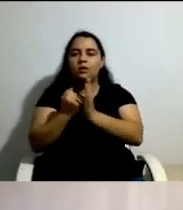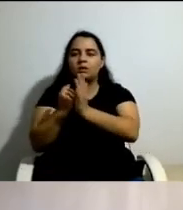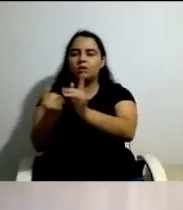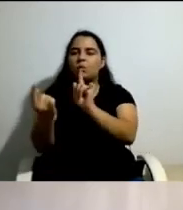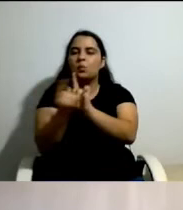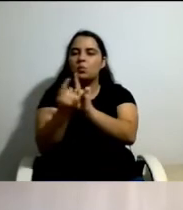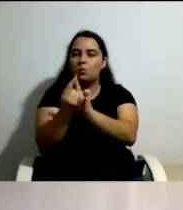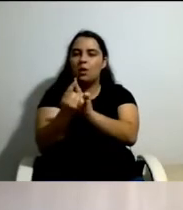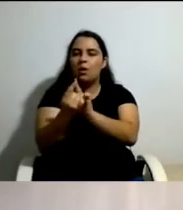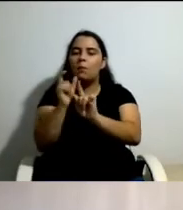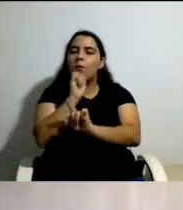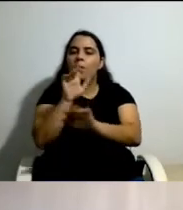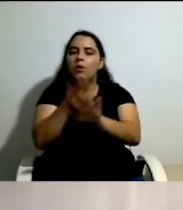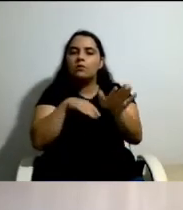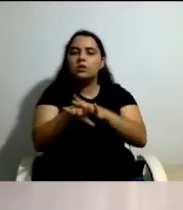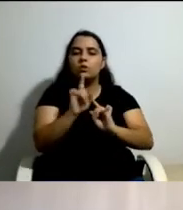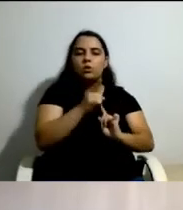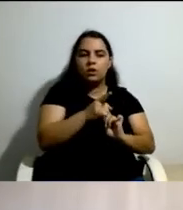são as necessidades das pessoas com deficiência.